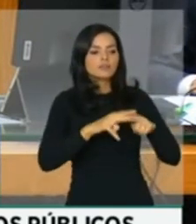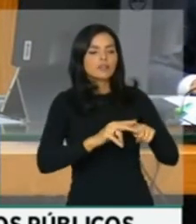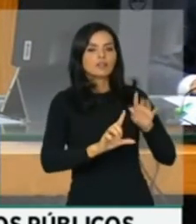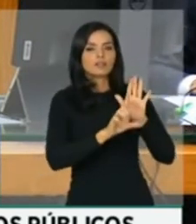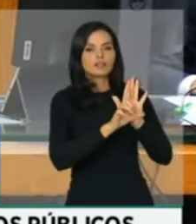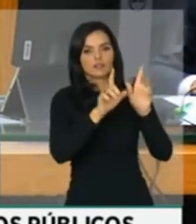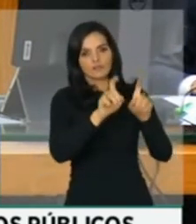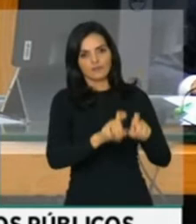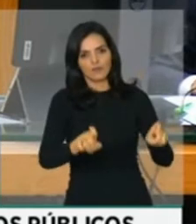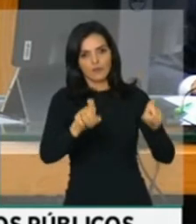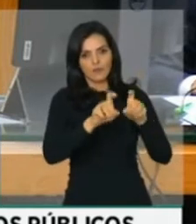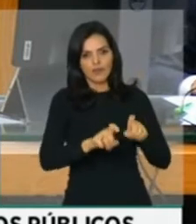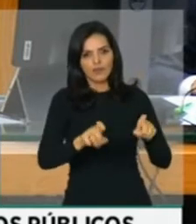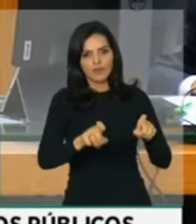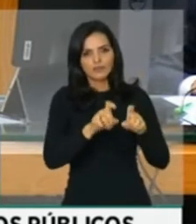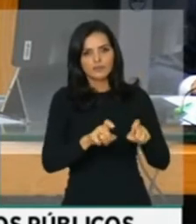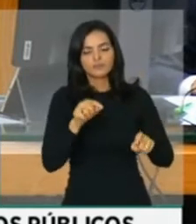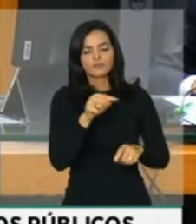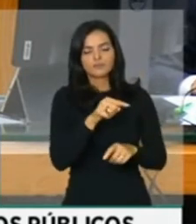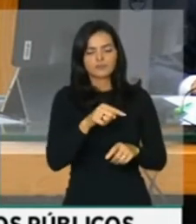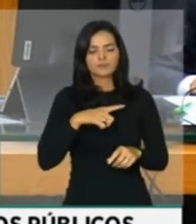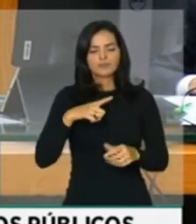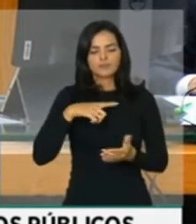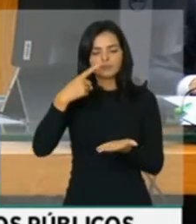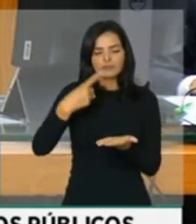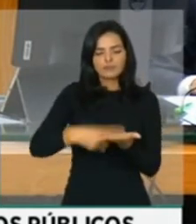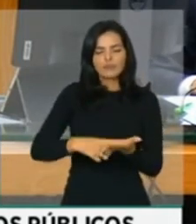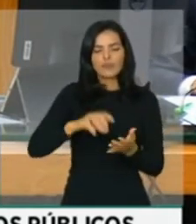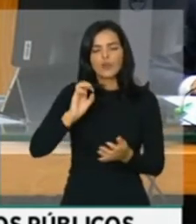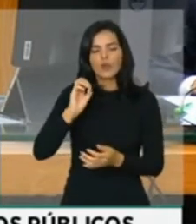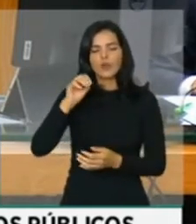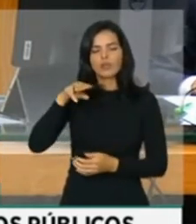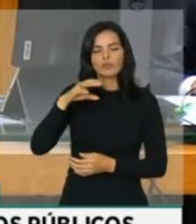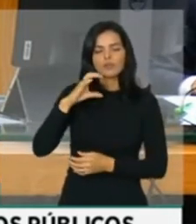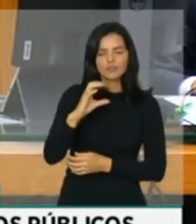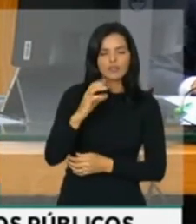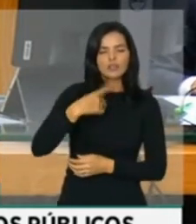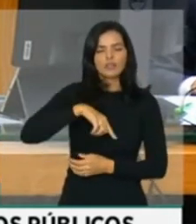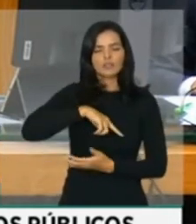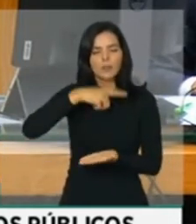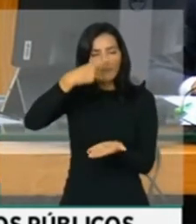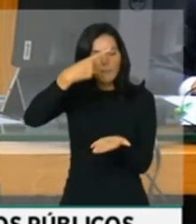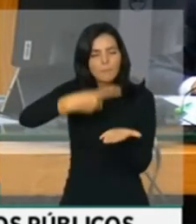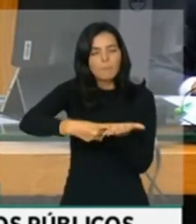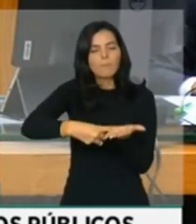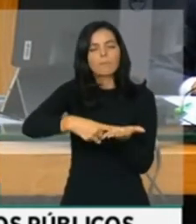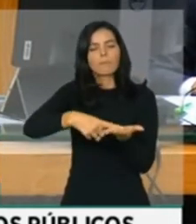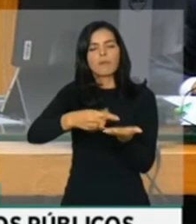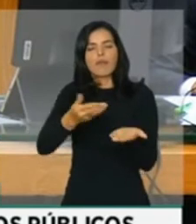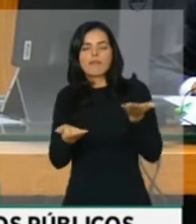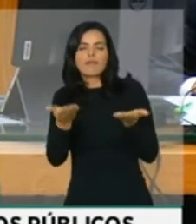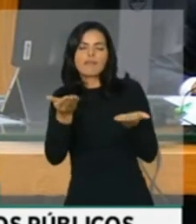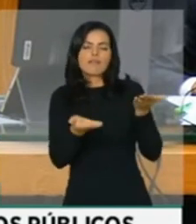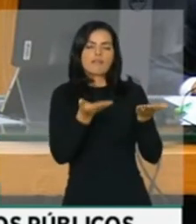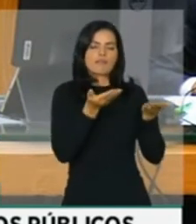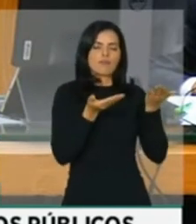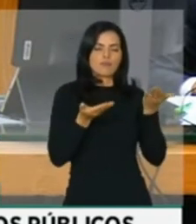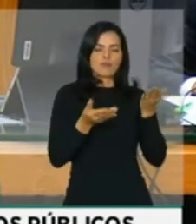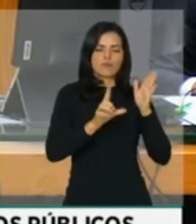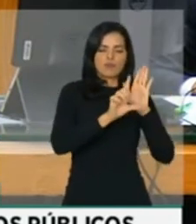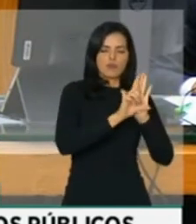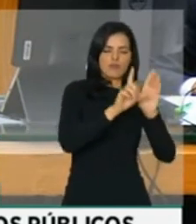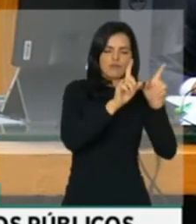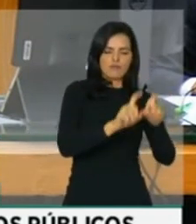informática, quando da condenação da OMC, nós firmamos um pacto de equilíbrio entre as duas leis.